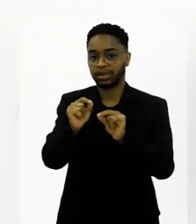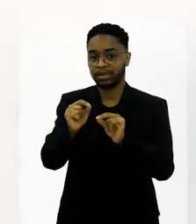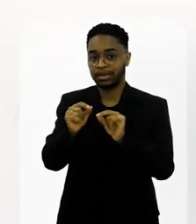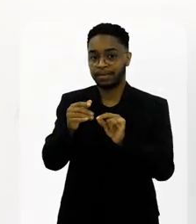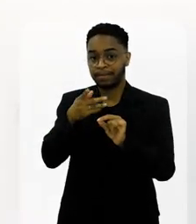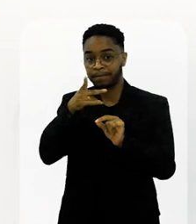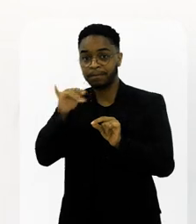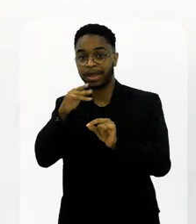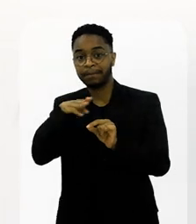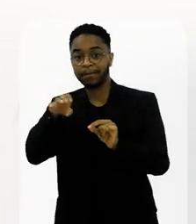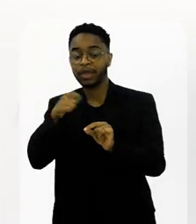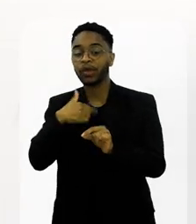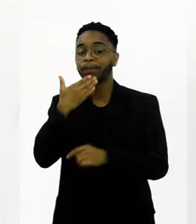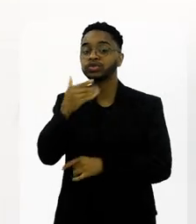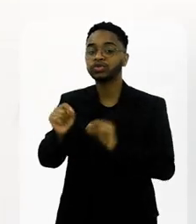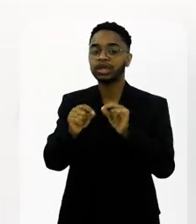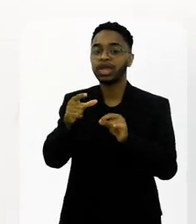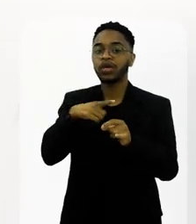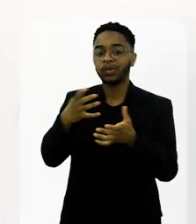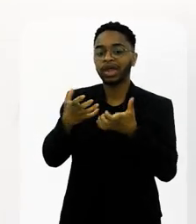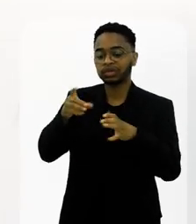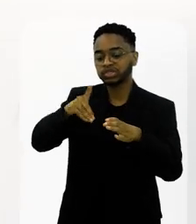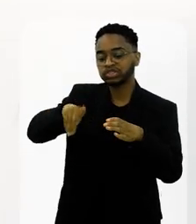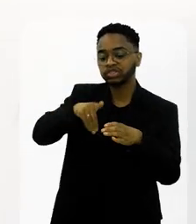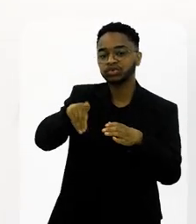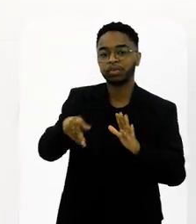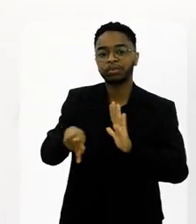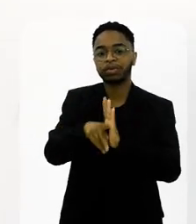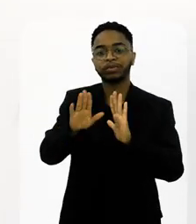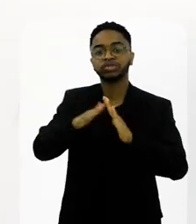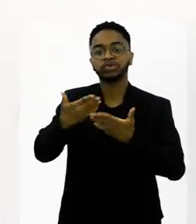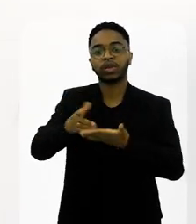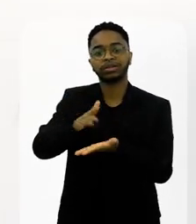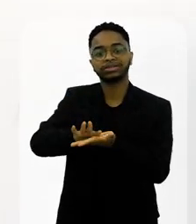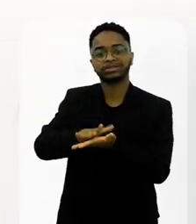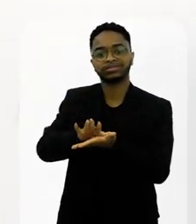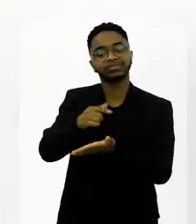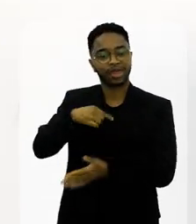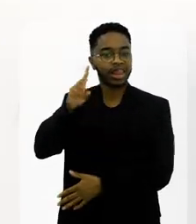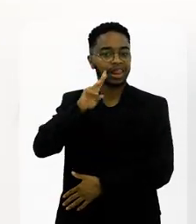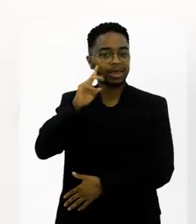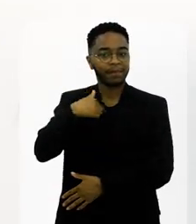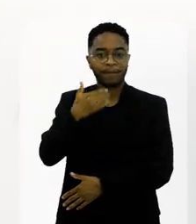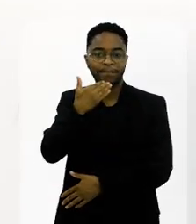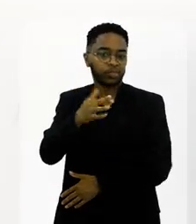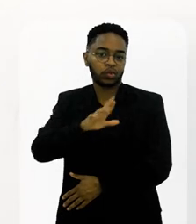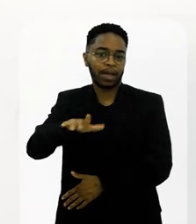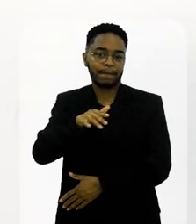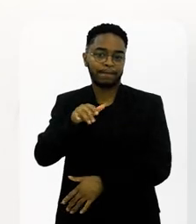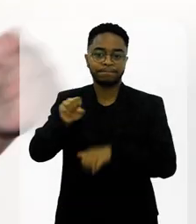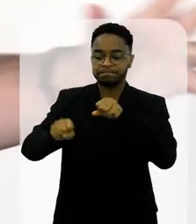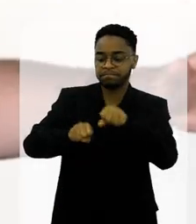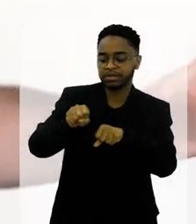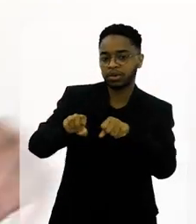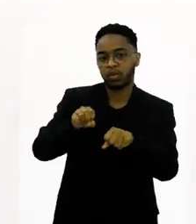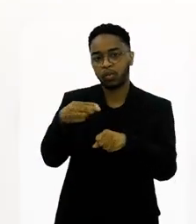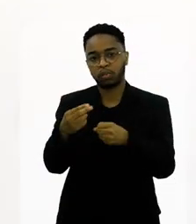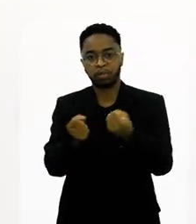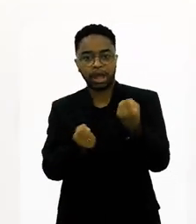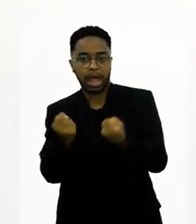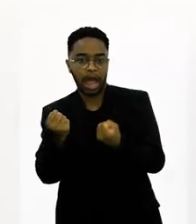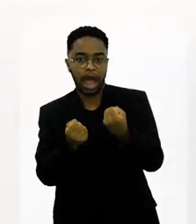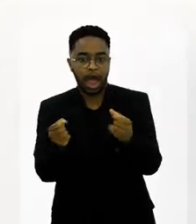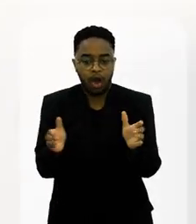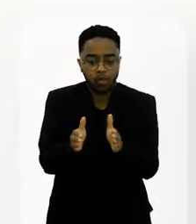pai e para a minha mãe, o você quer de presente de Natal? Eu quero o disco das escolas de samba. É a minha memória de pedir, não foi uma bicicleta, não